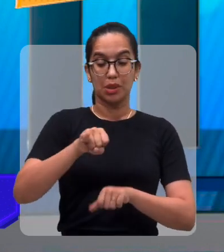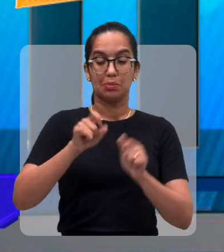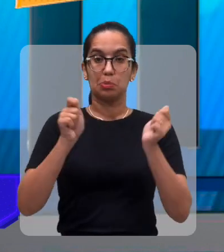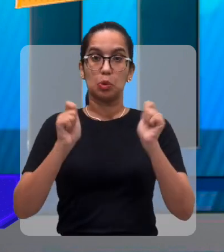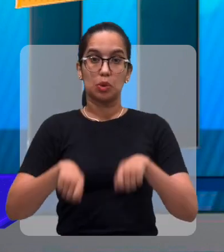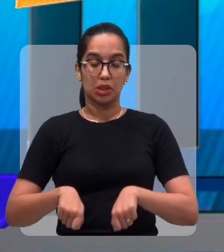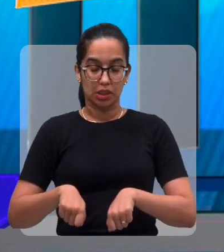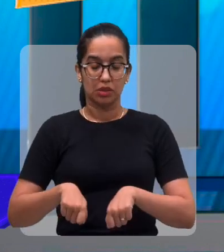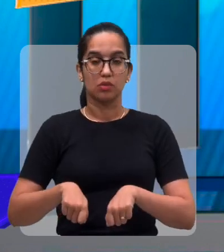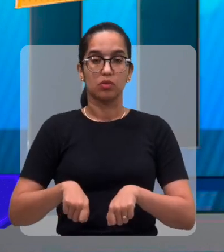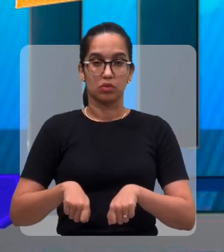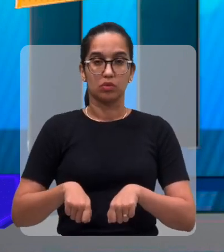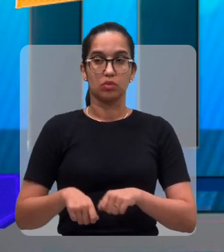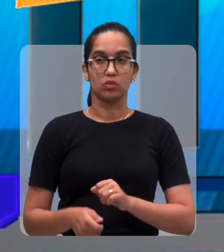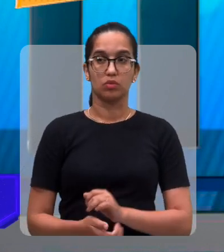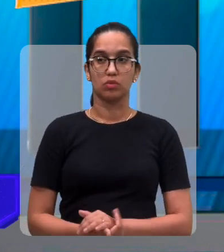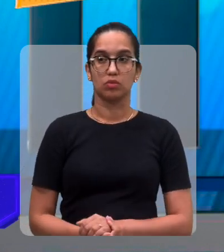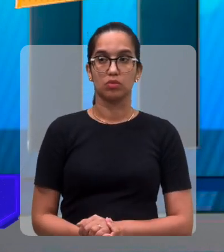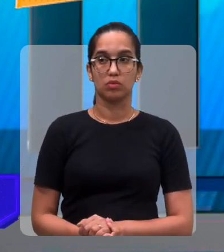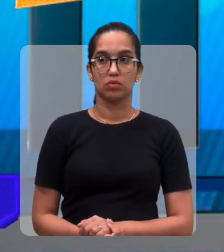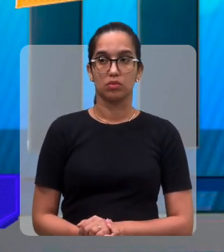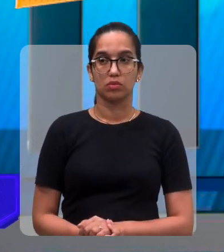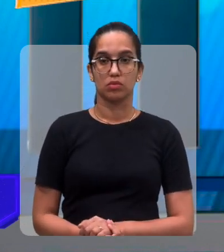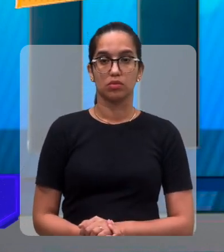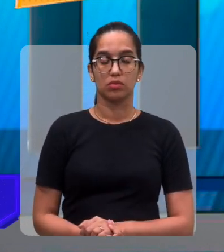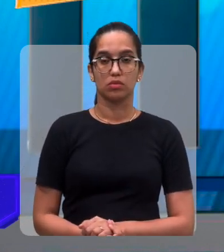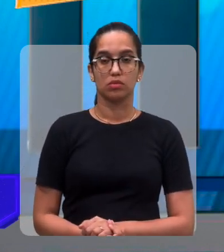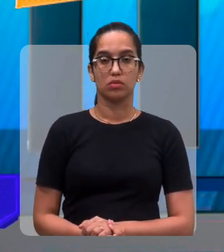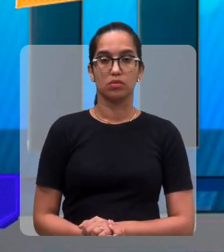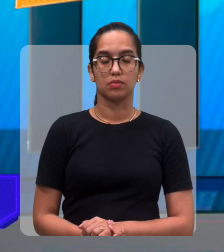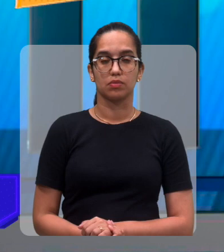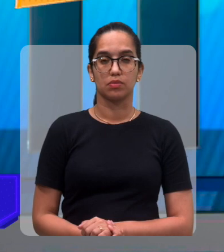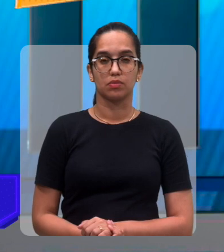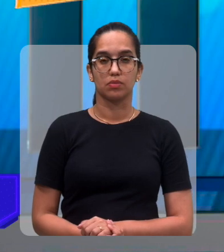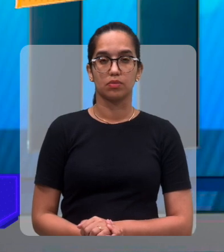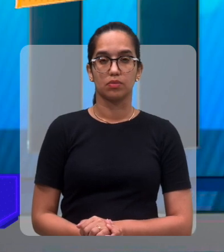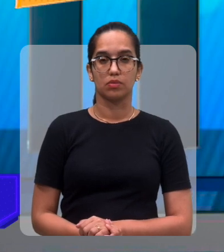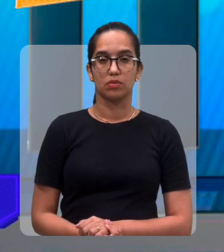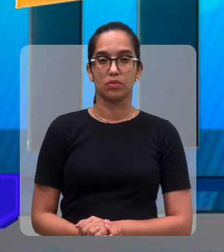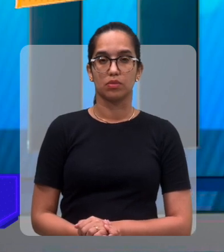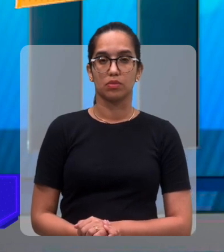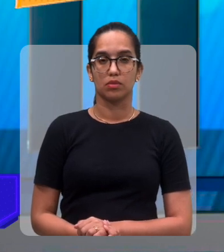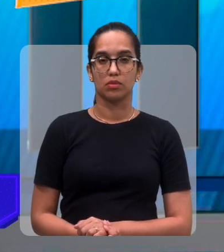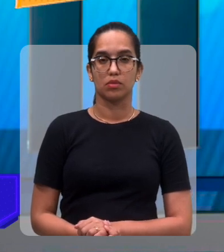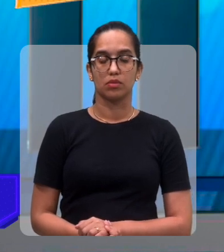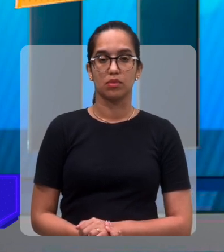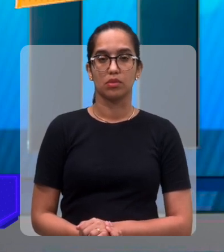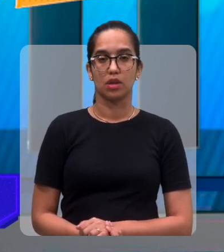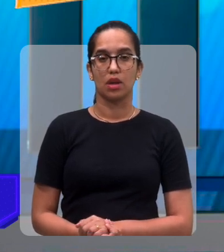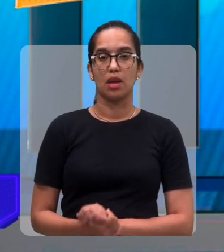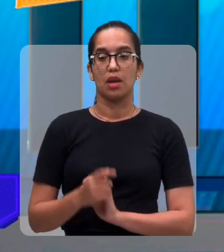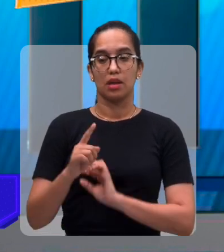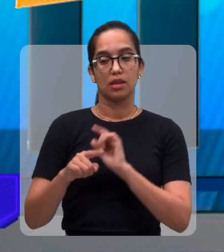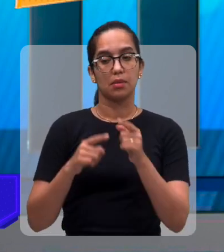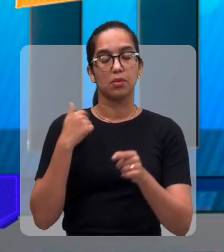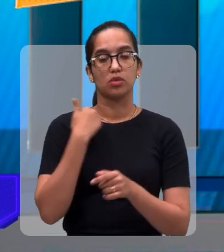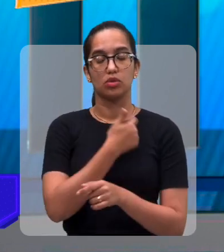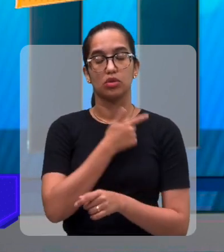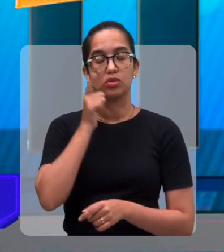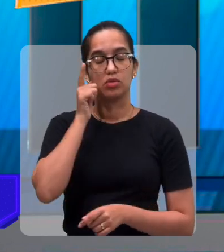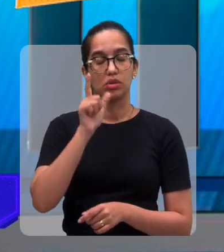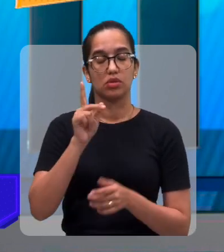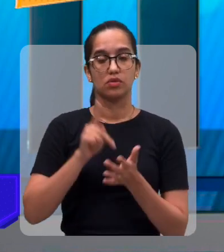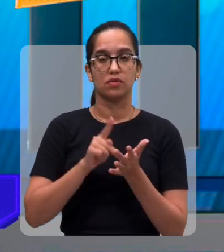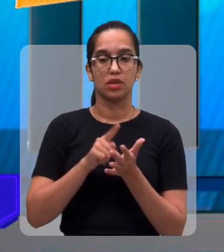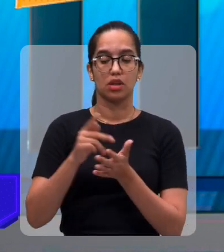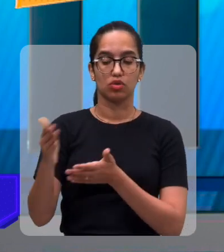a... Como é que eu digo? Fazendo o agendamento, né? Pegando as suas agendas para a gente poder ter